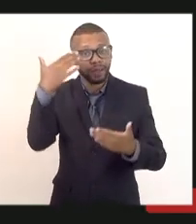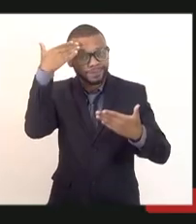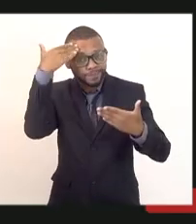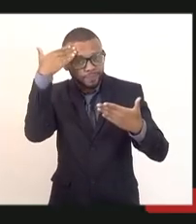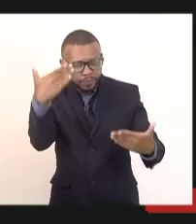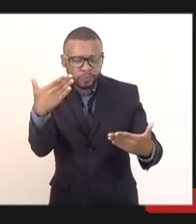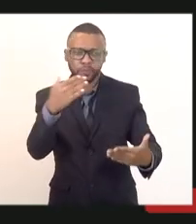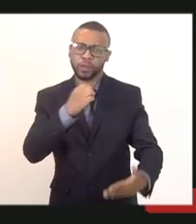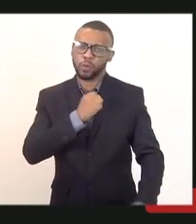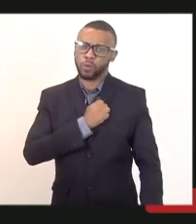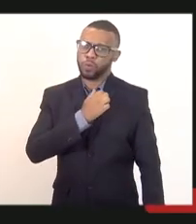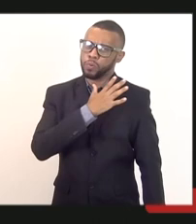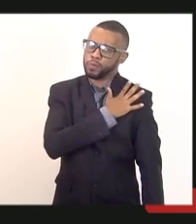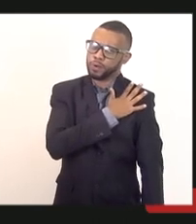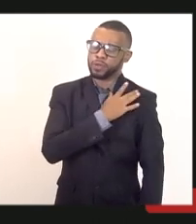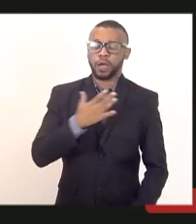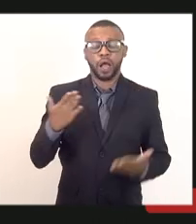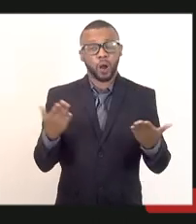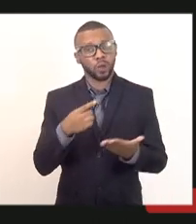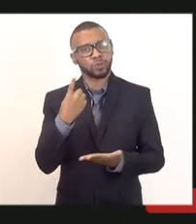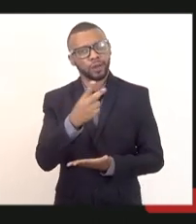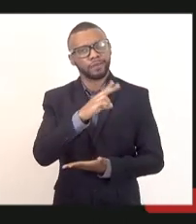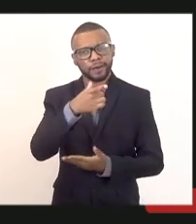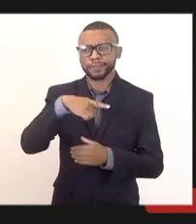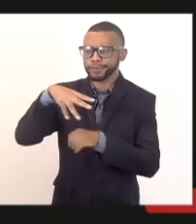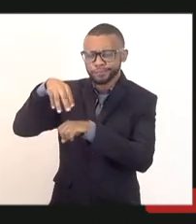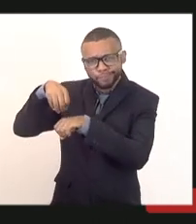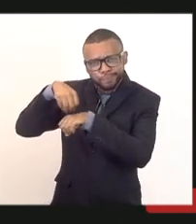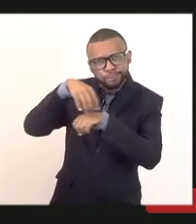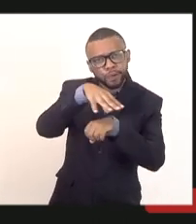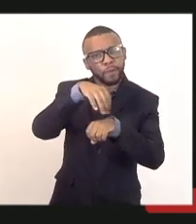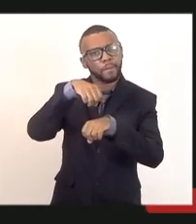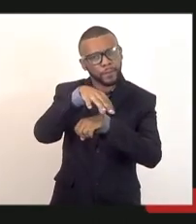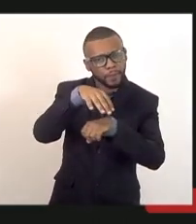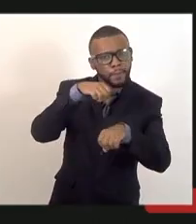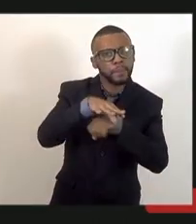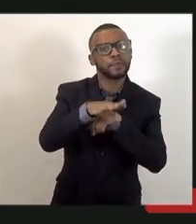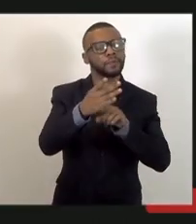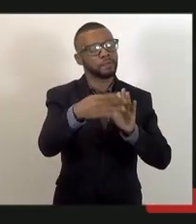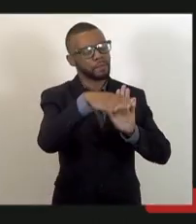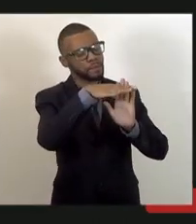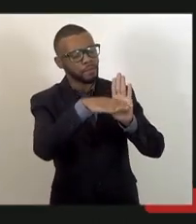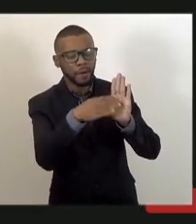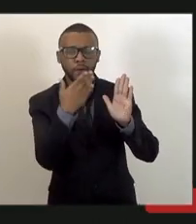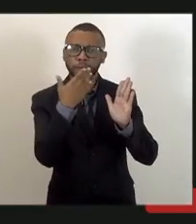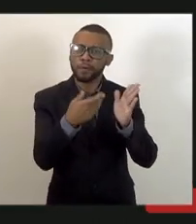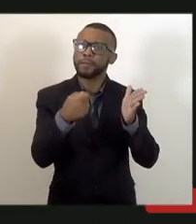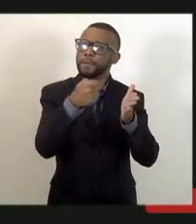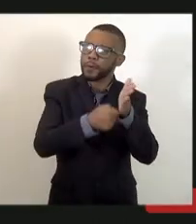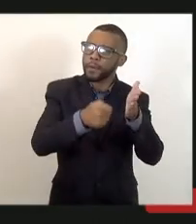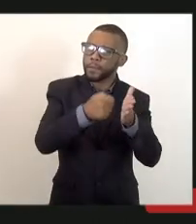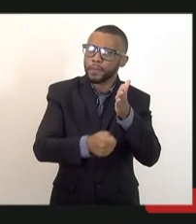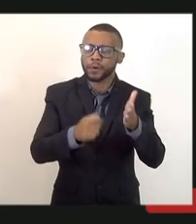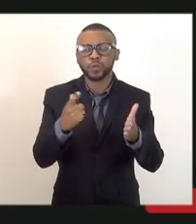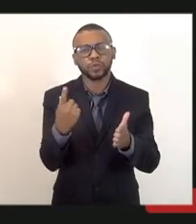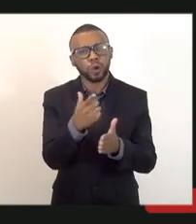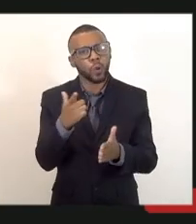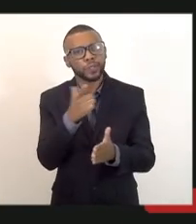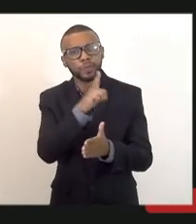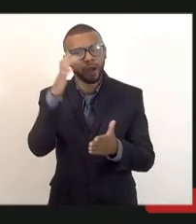comandante, que nós vamos estar levando várias demandas ao senhor, como já venho levando, para que possamos resolver todos os casos